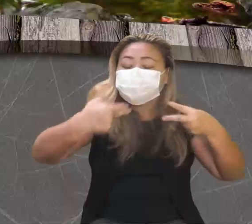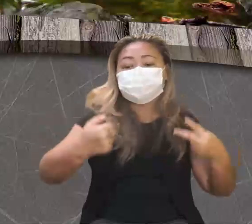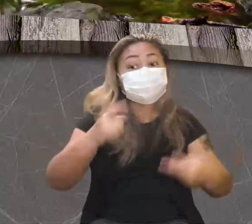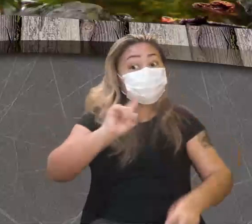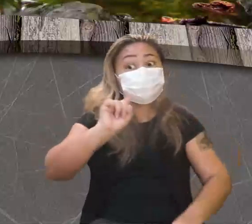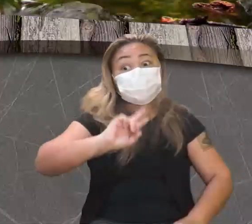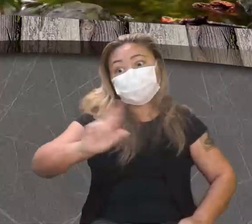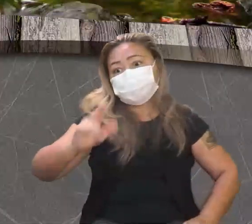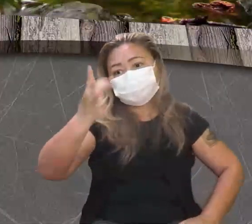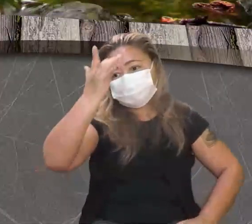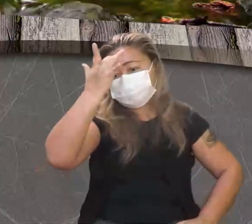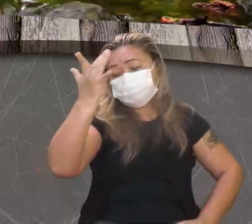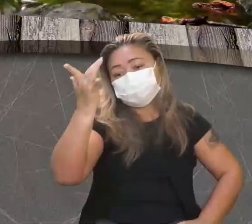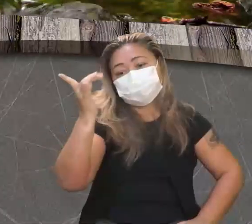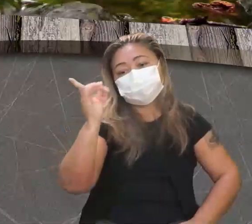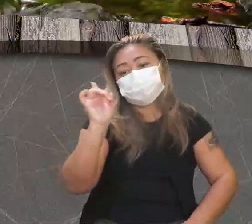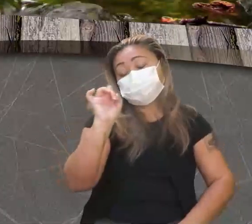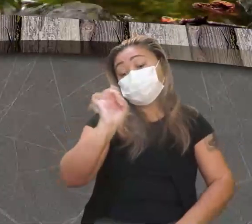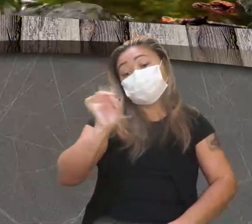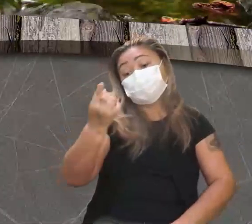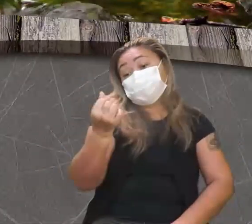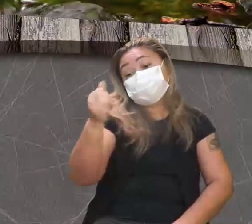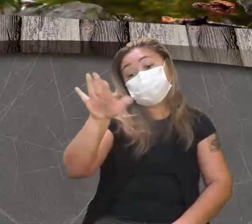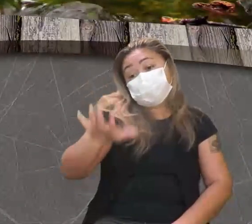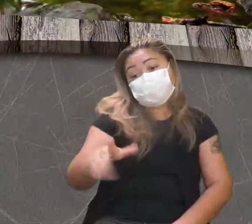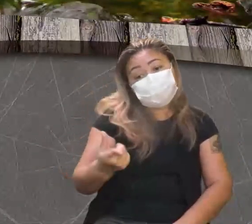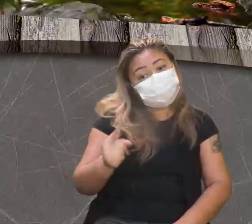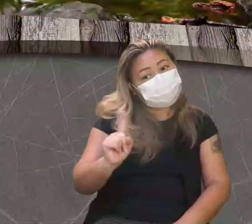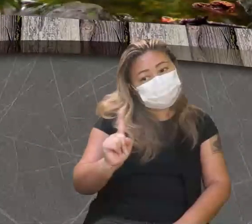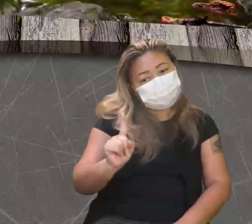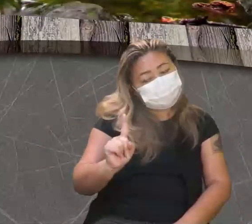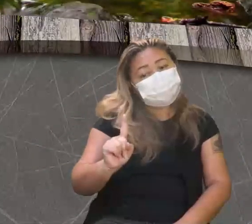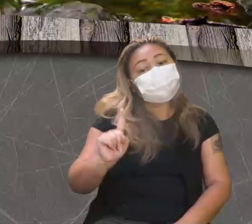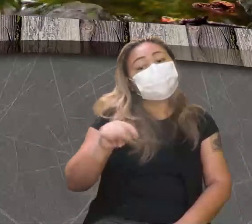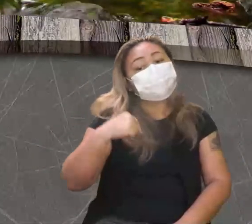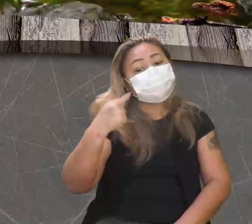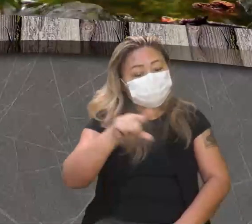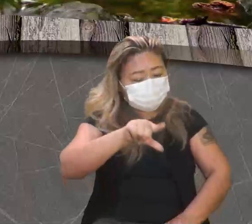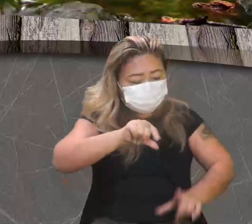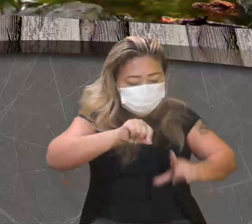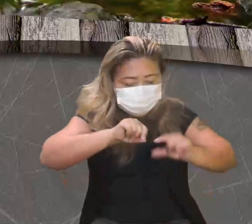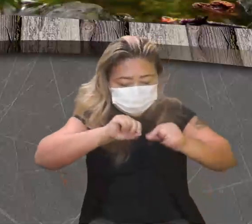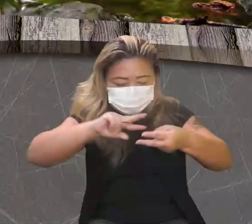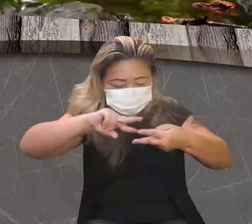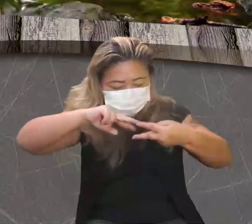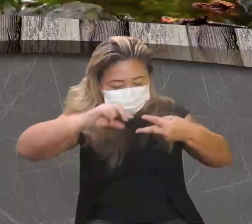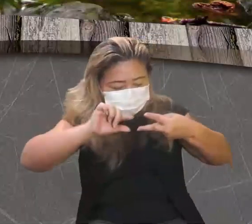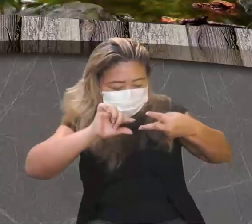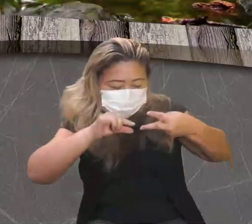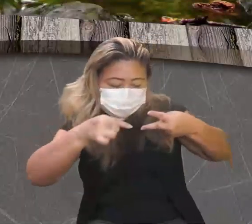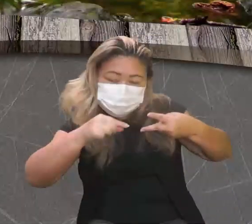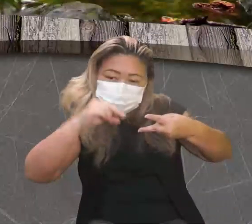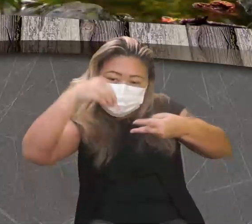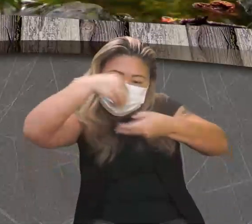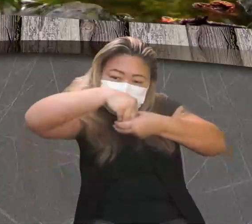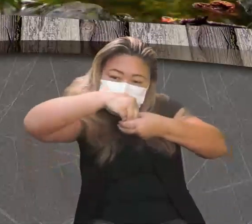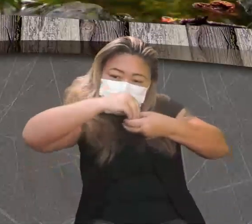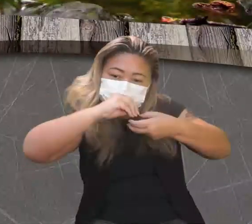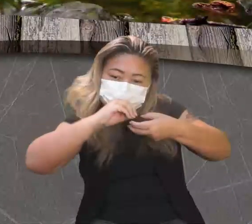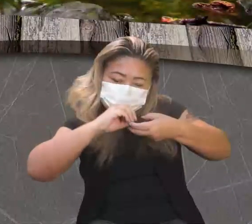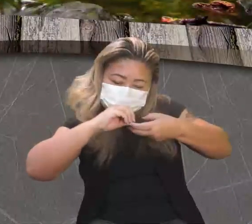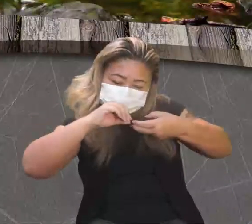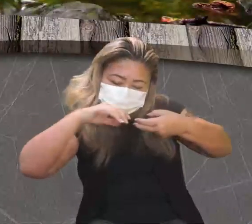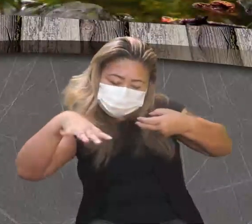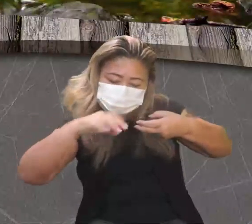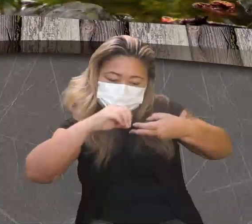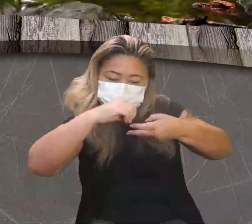é uma coisa muito fácil e também não é uma coisa muito barata, tá? Para a gente selecionar, por exemplo, os